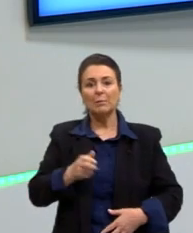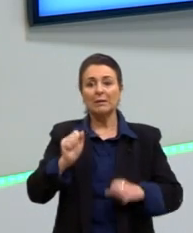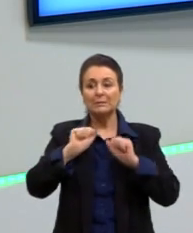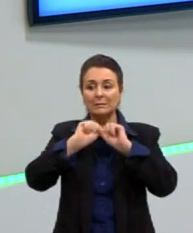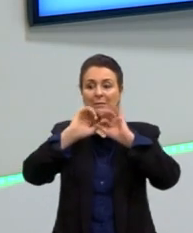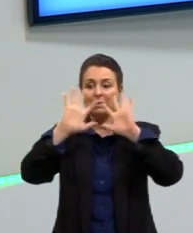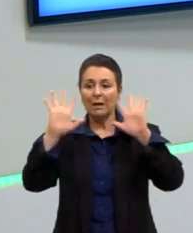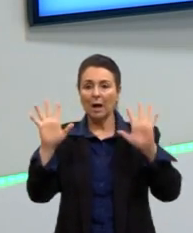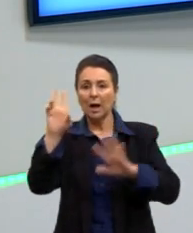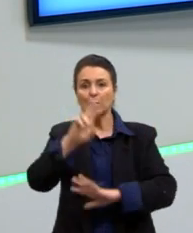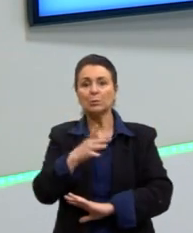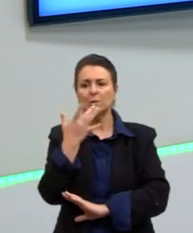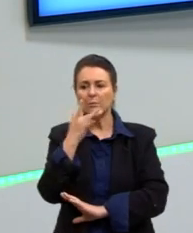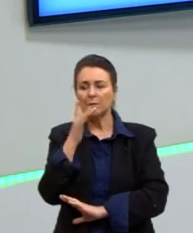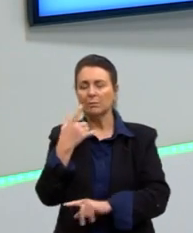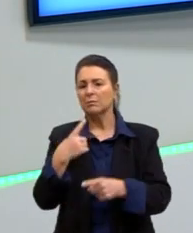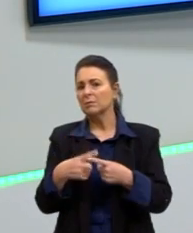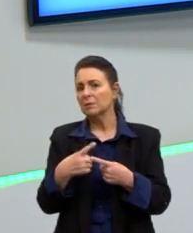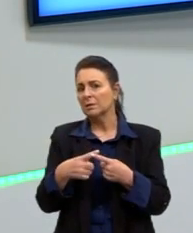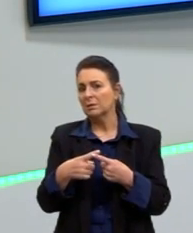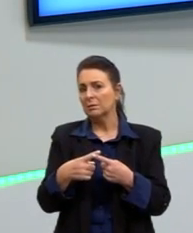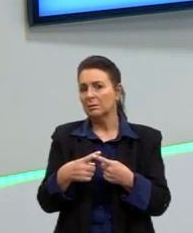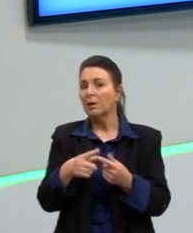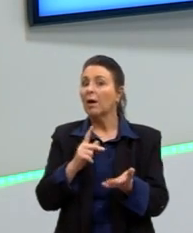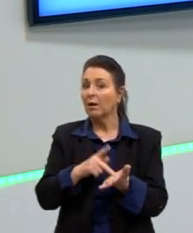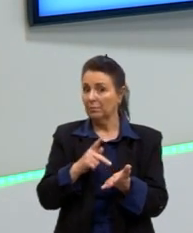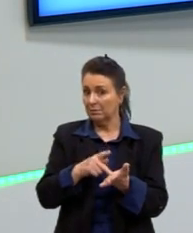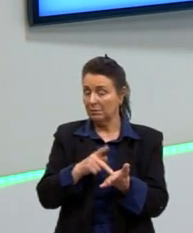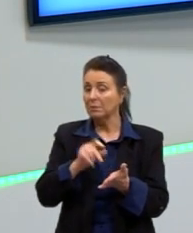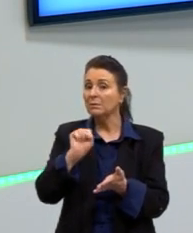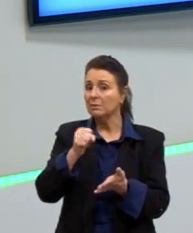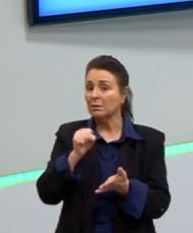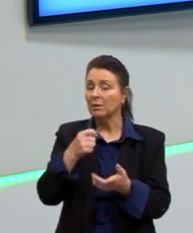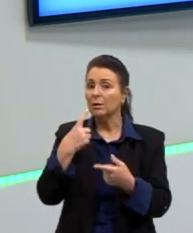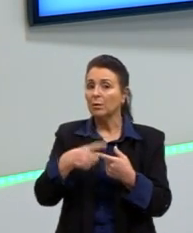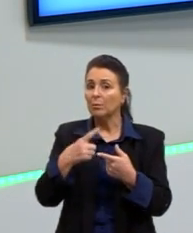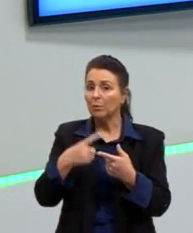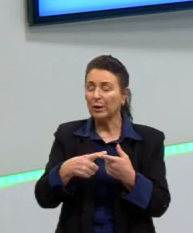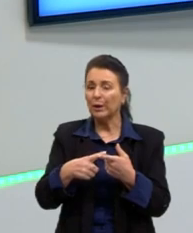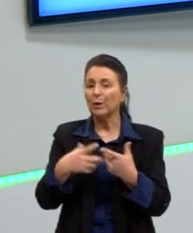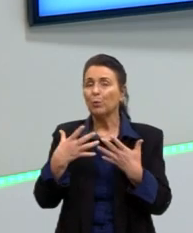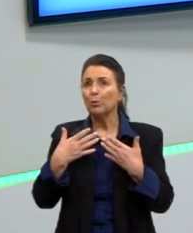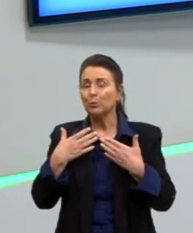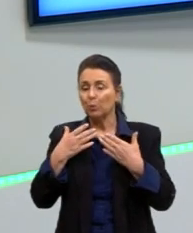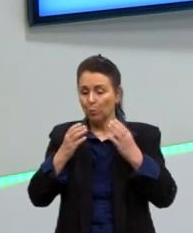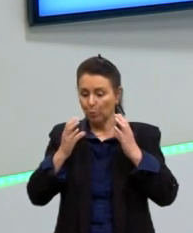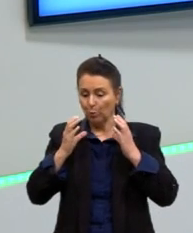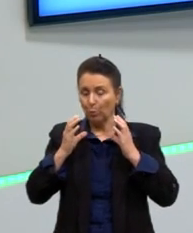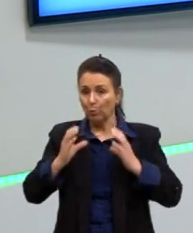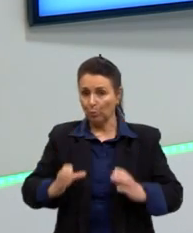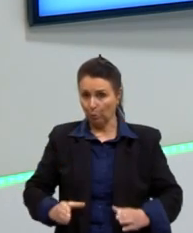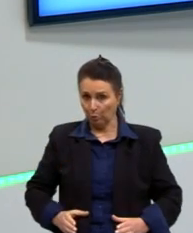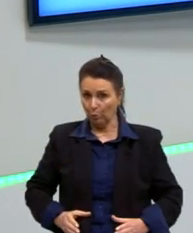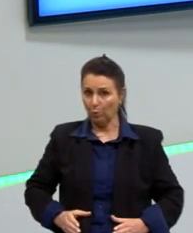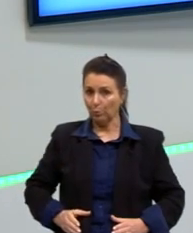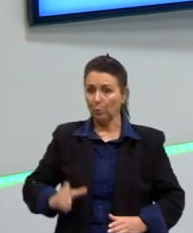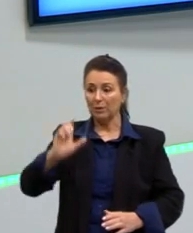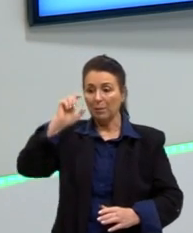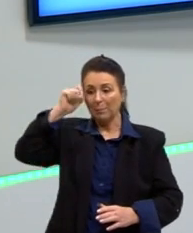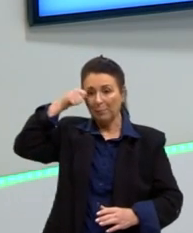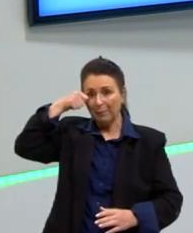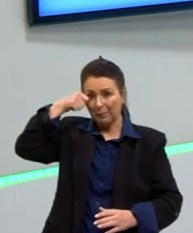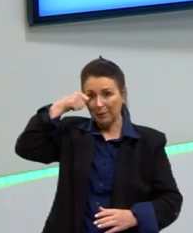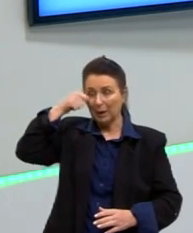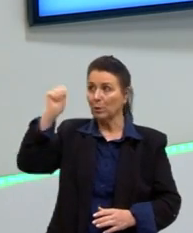roupa branca. Por quê? Isso é verdade, tá, gente? Porque quando a gente está, então, com uma roupa preta, quando algo é preto,